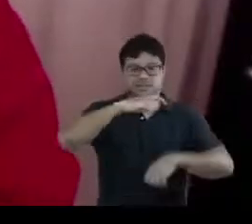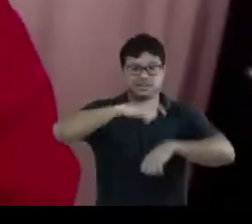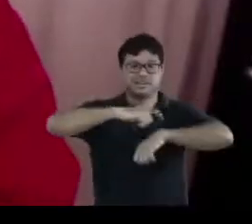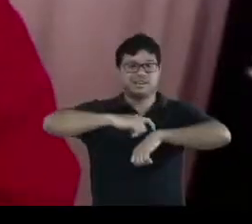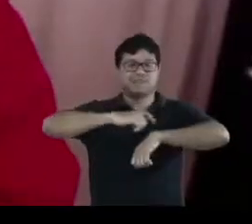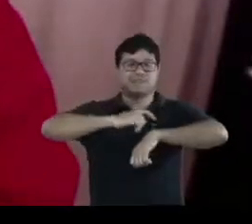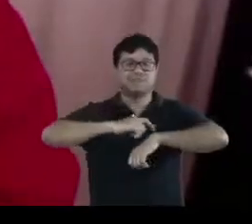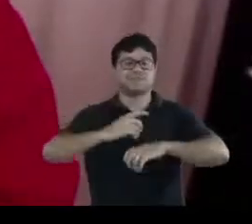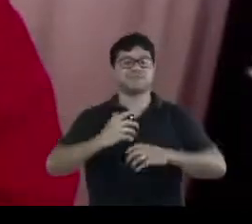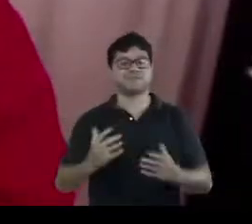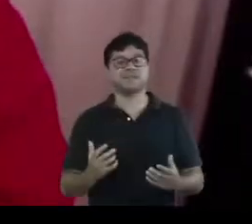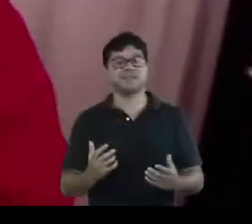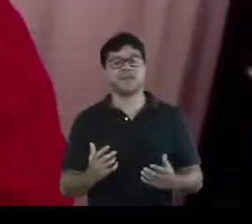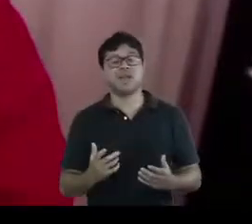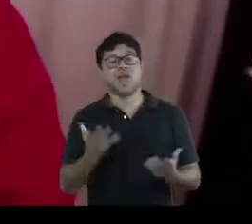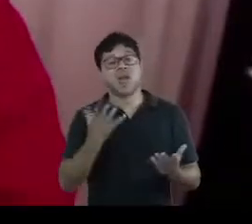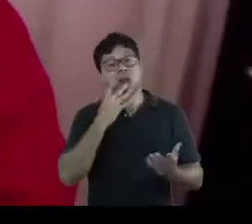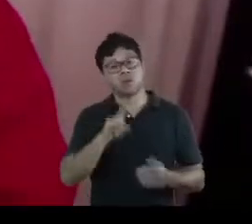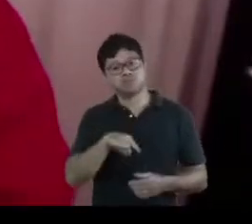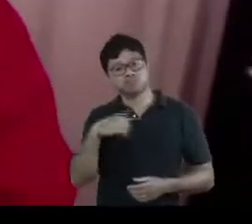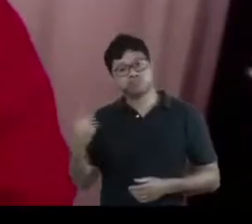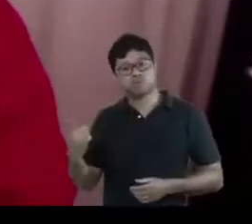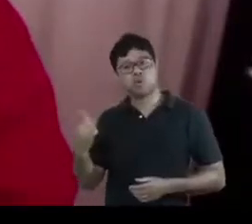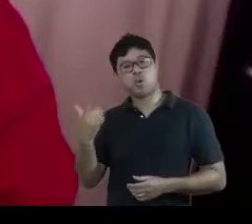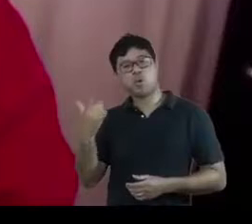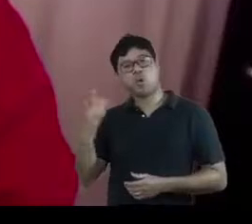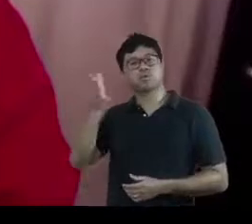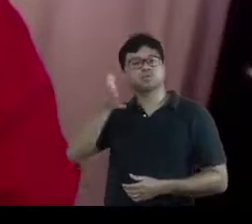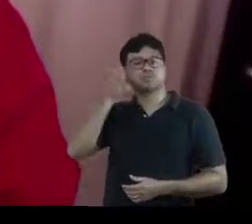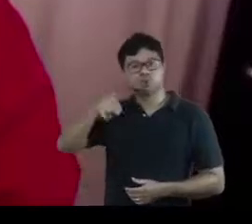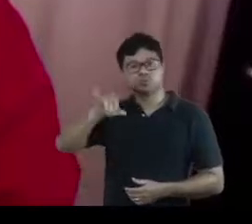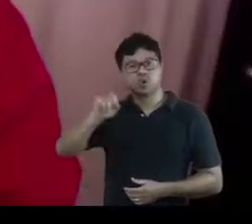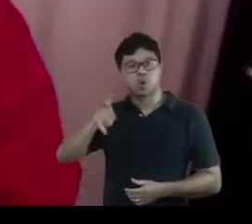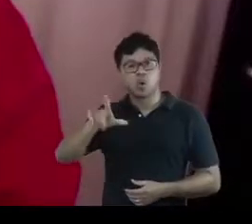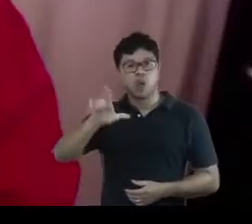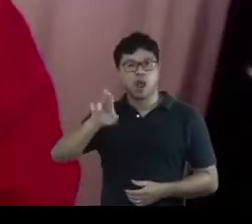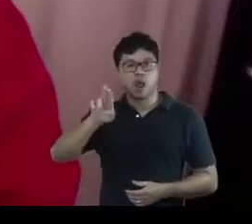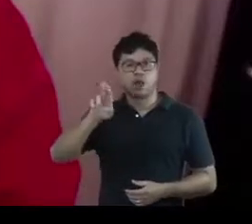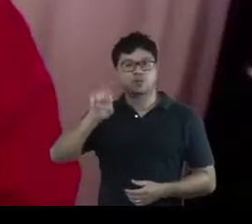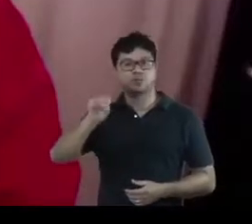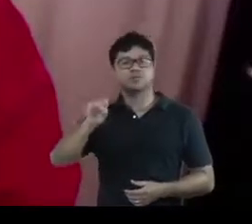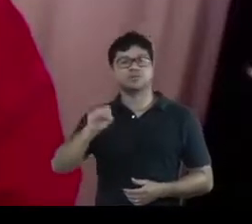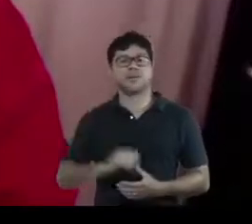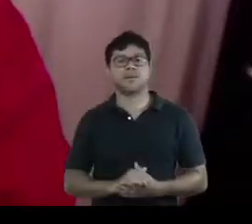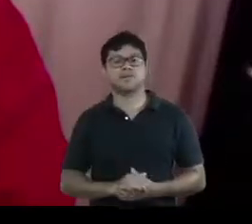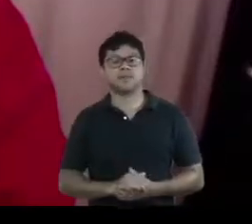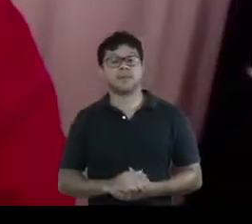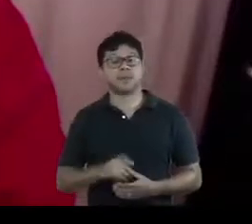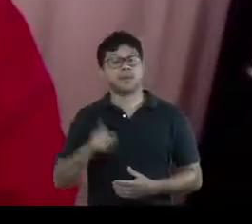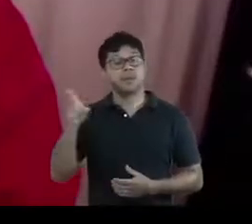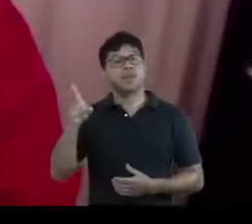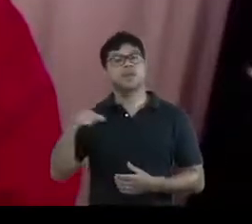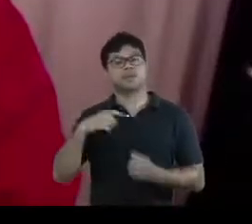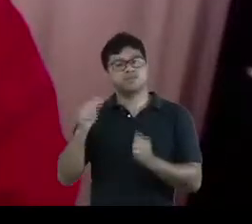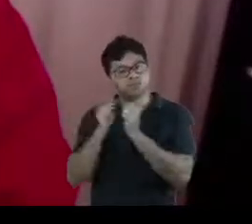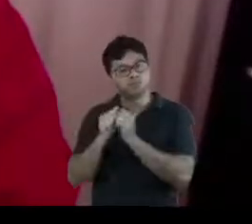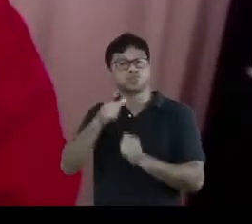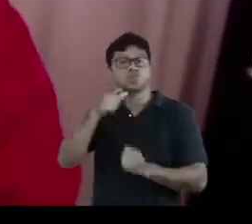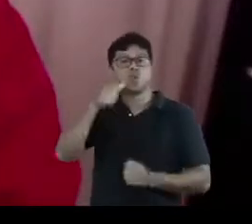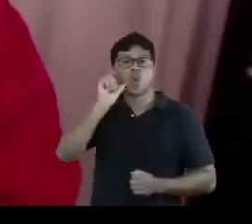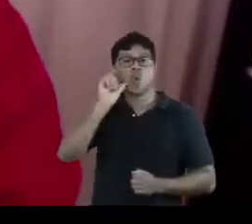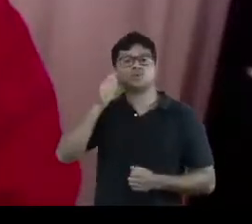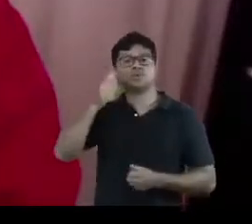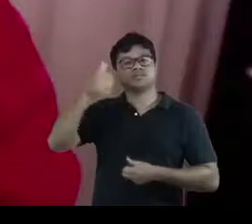tempo. E passamos a palavra agora para o doutor Nicolás Weitzelbauman, que esteve conosco